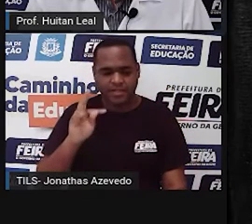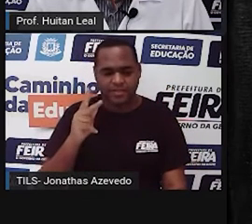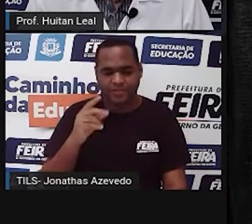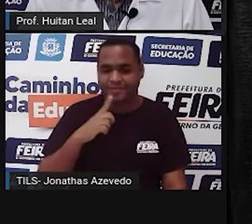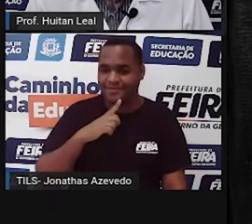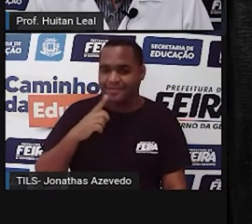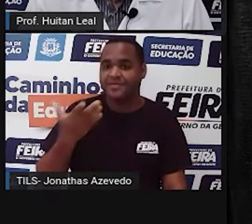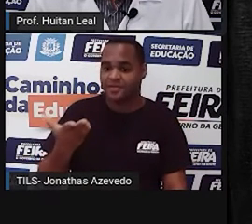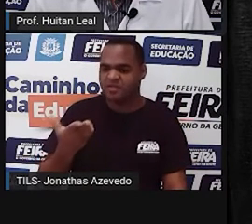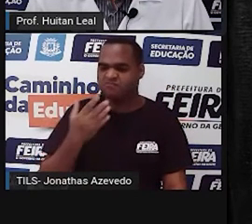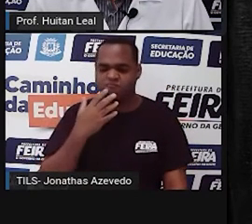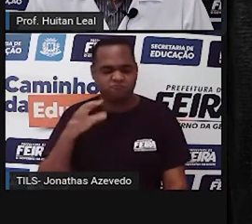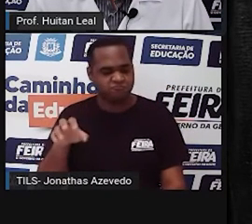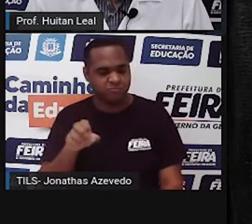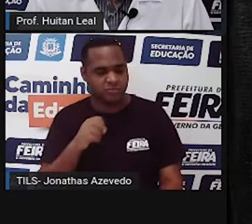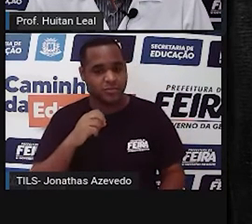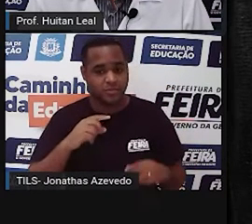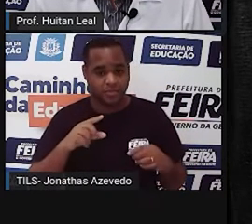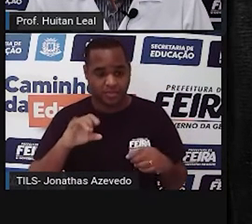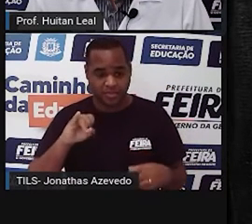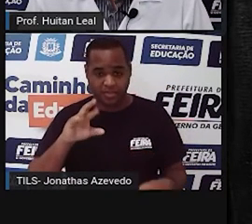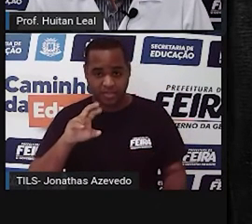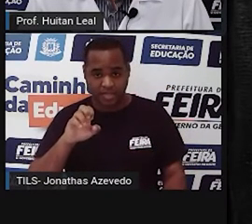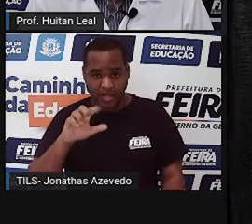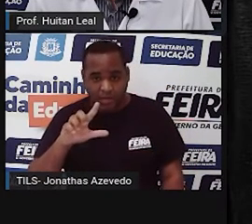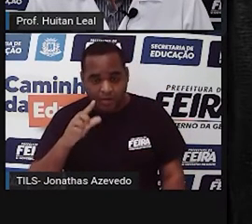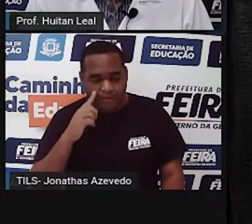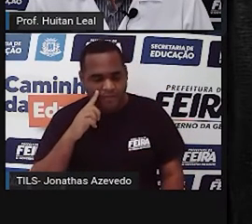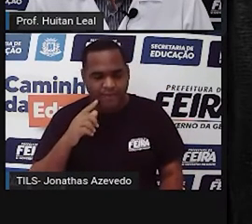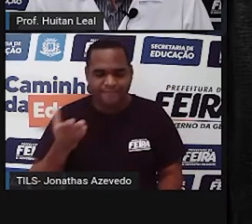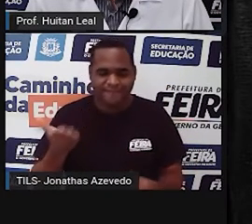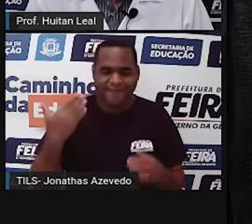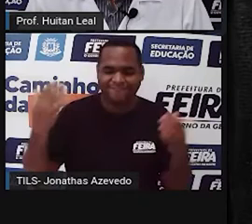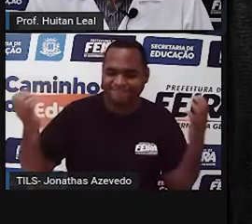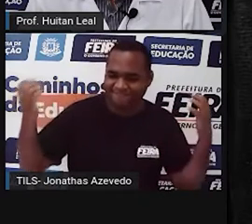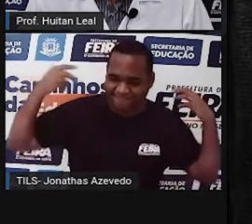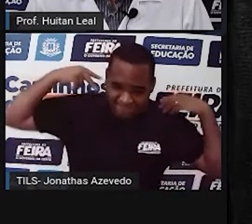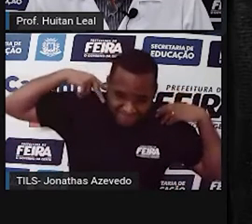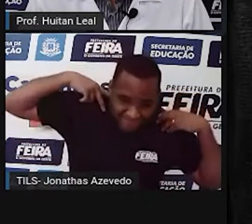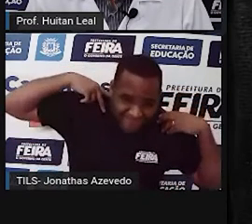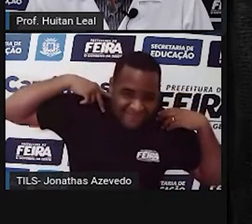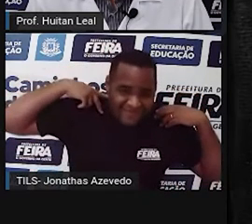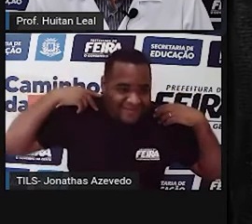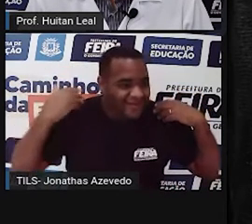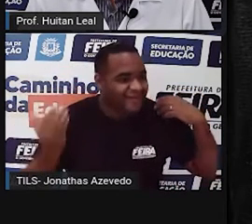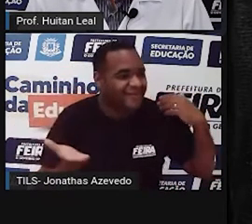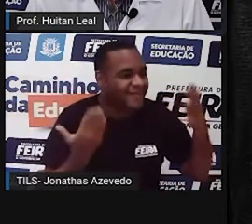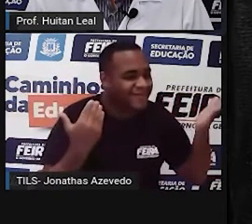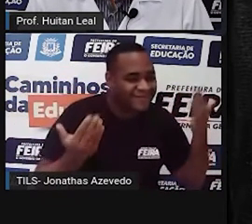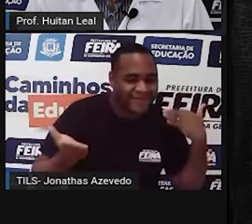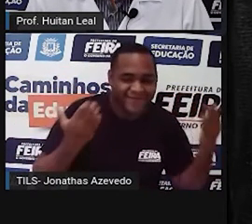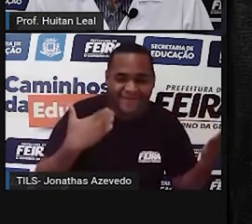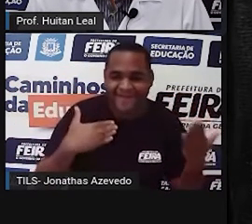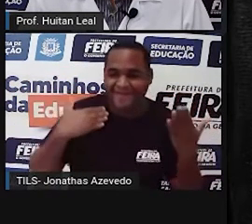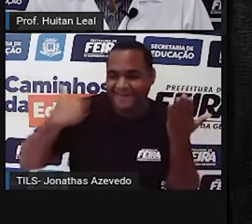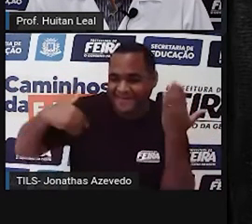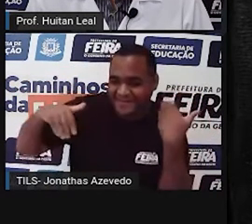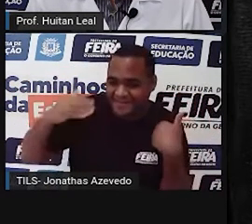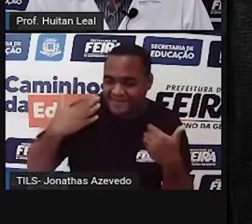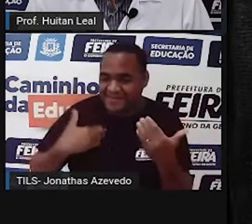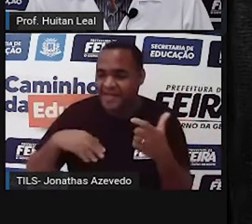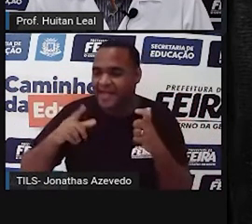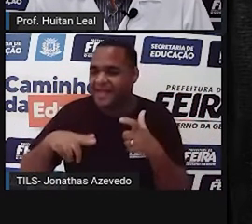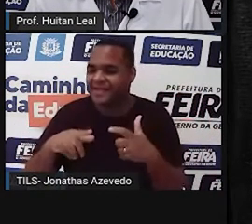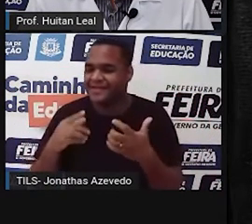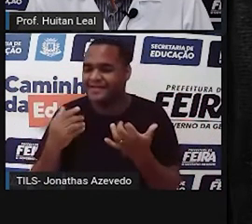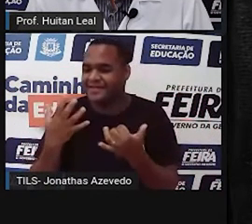Israel, tu me botas na garupa no recreio? E foi assim que o olhar escorreu pela escola e